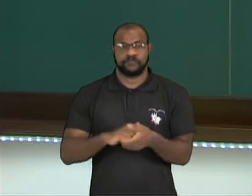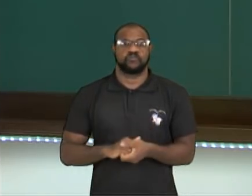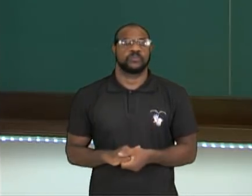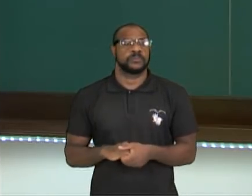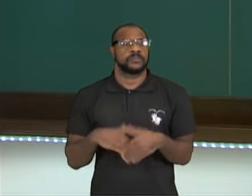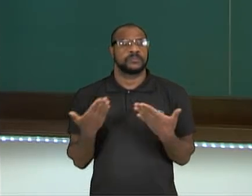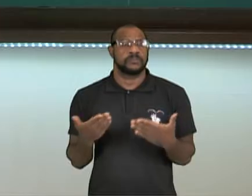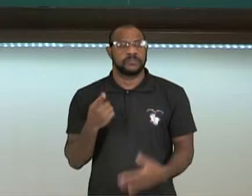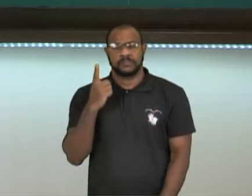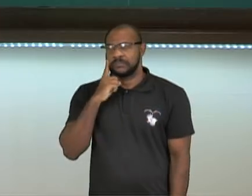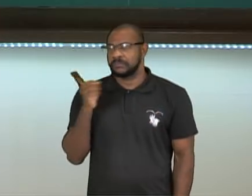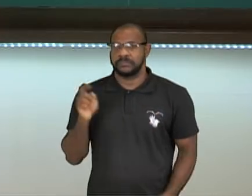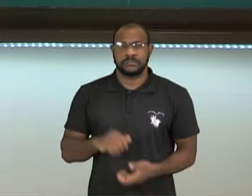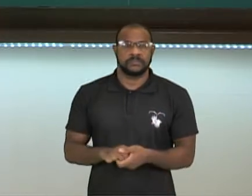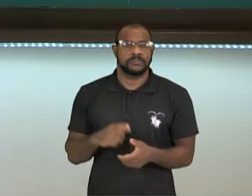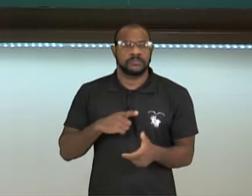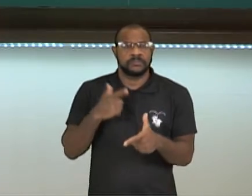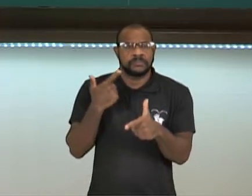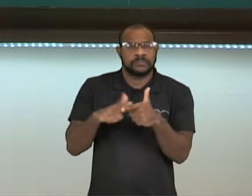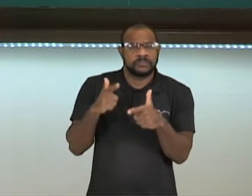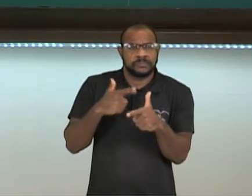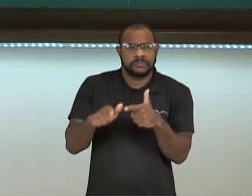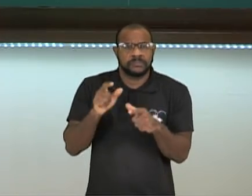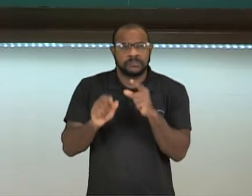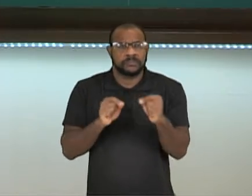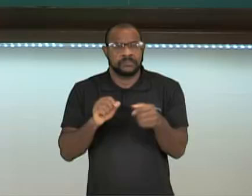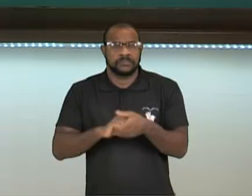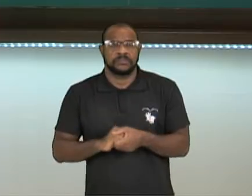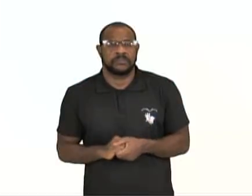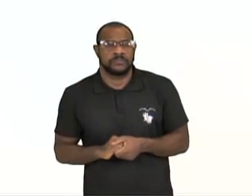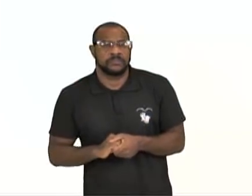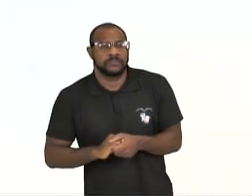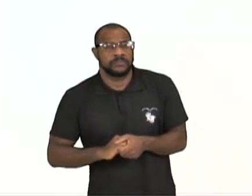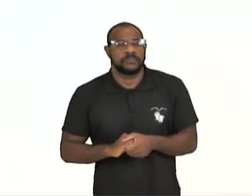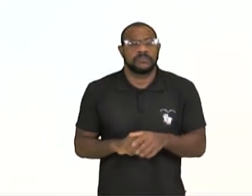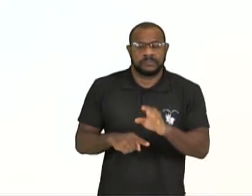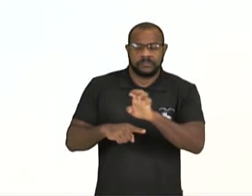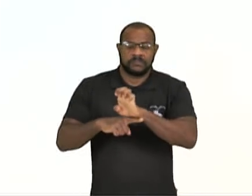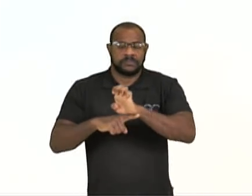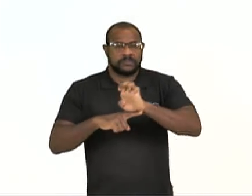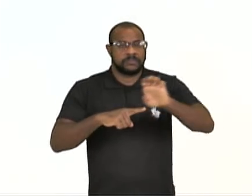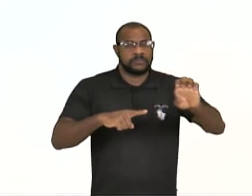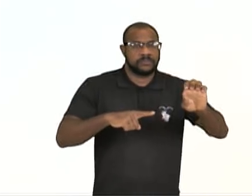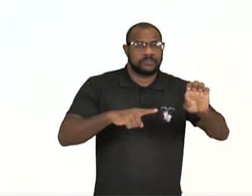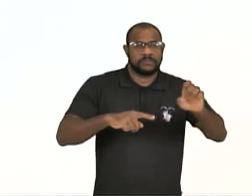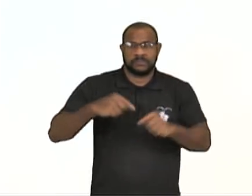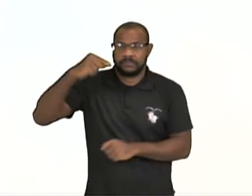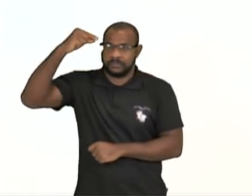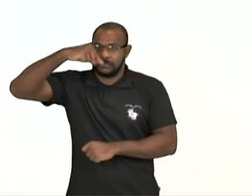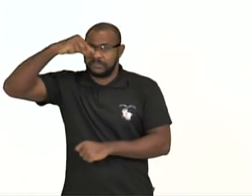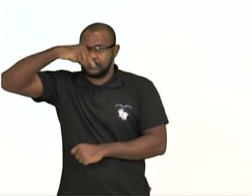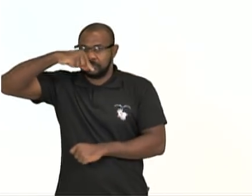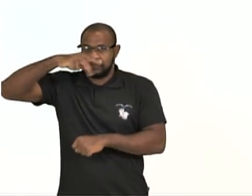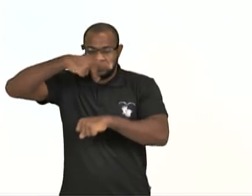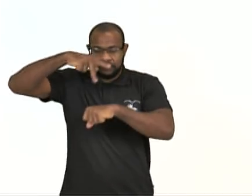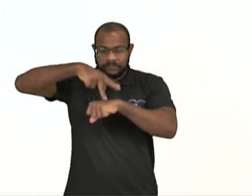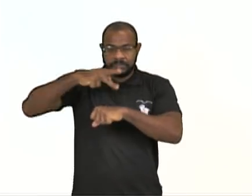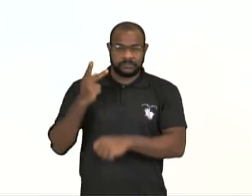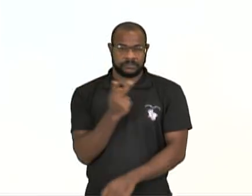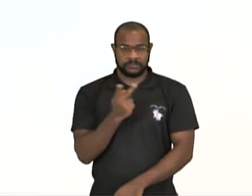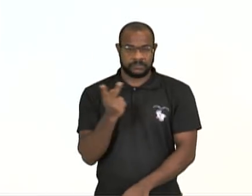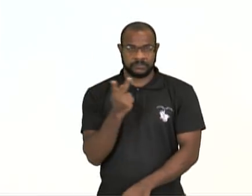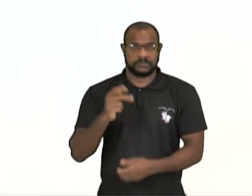Então aqui temos mais um conflito, o conflito entre Equador e Peru, tá bom?